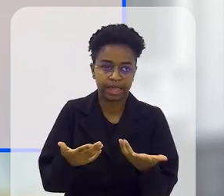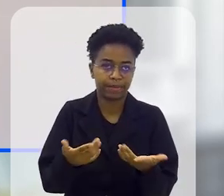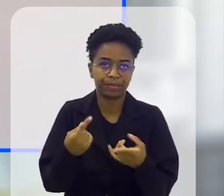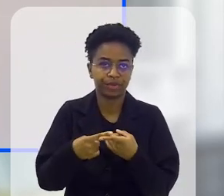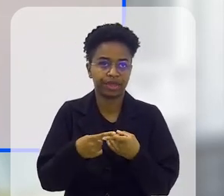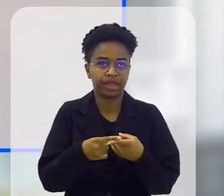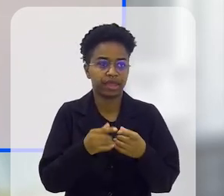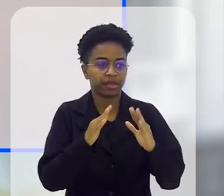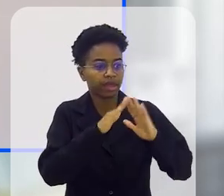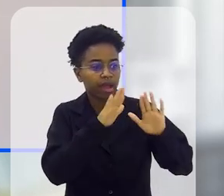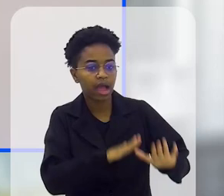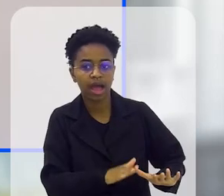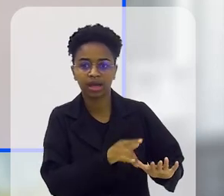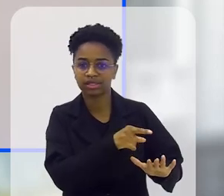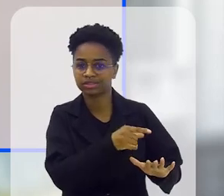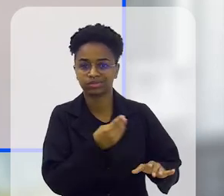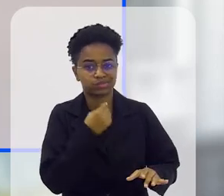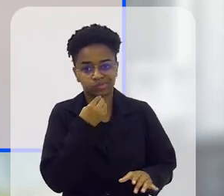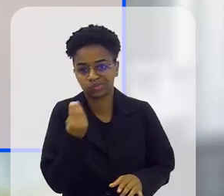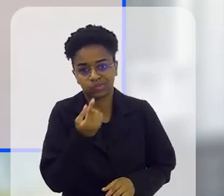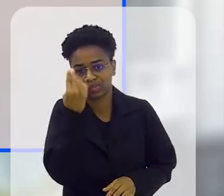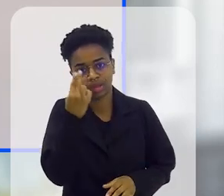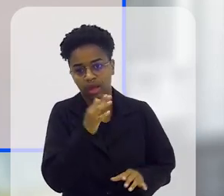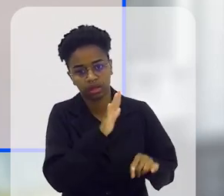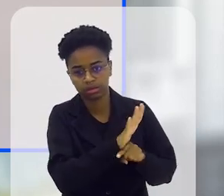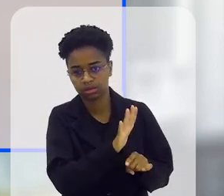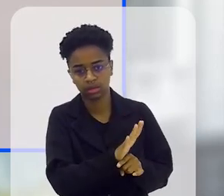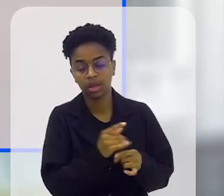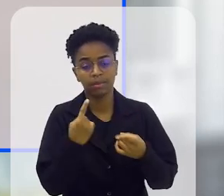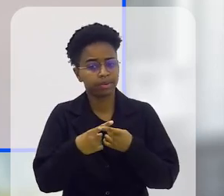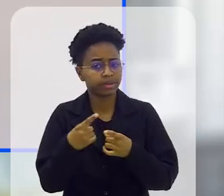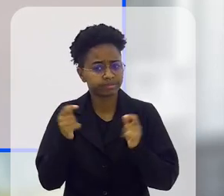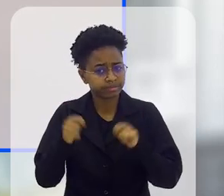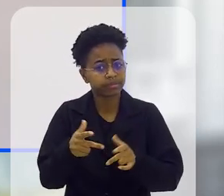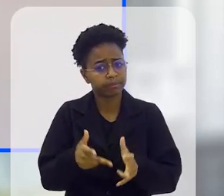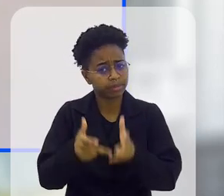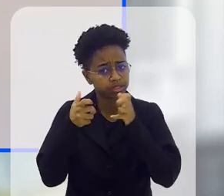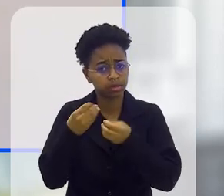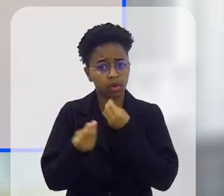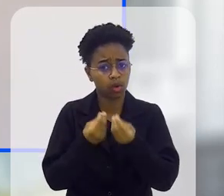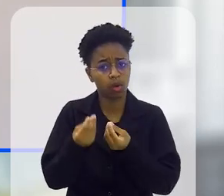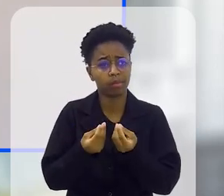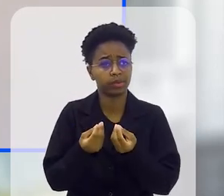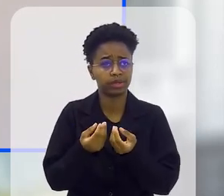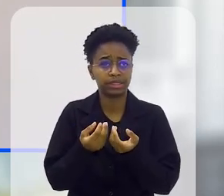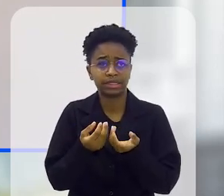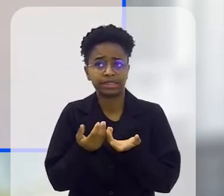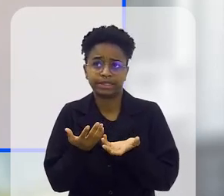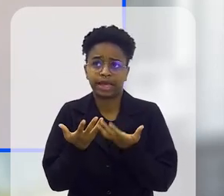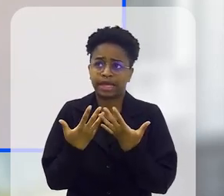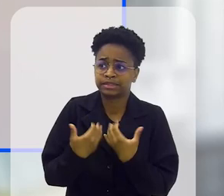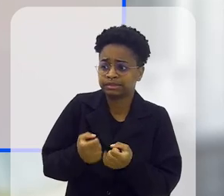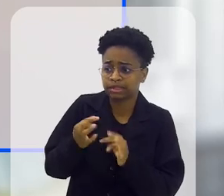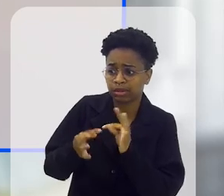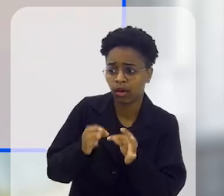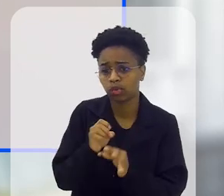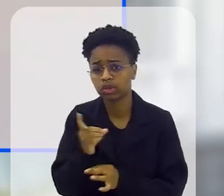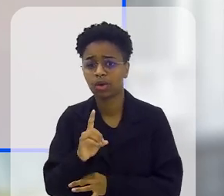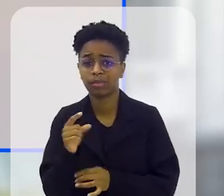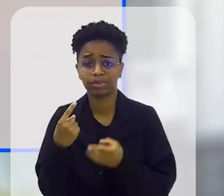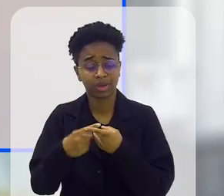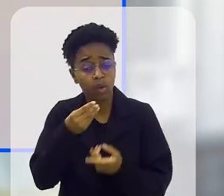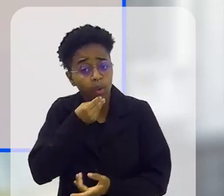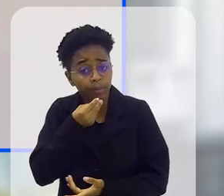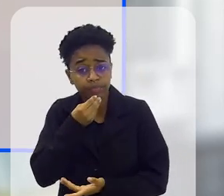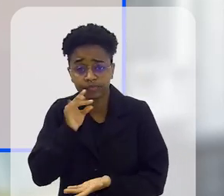fica em casa, também é nítido, o impacto disso na adesão ao tratamento é muito claro, é muito óbvio,